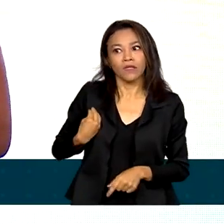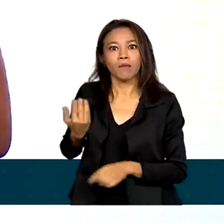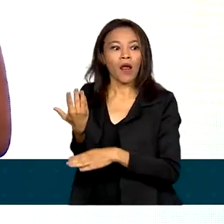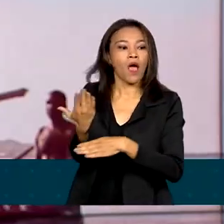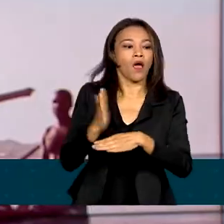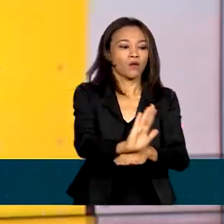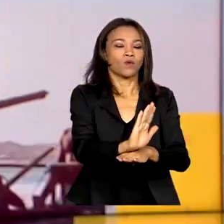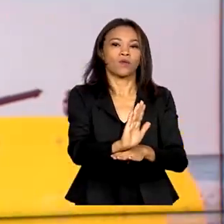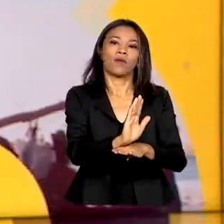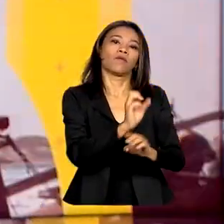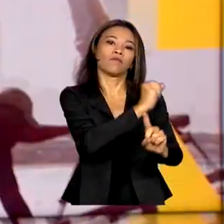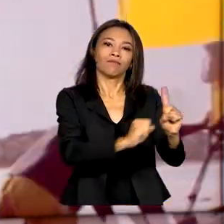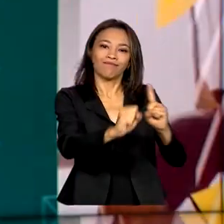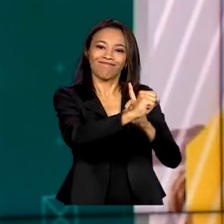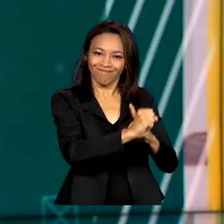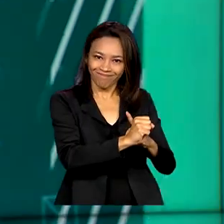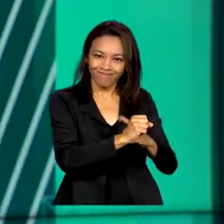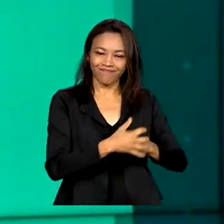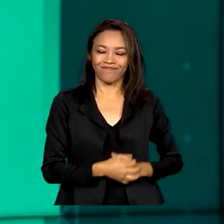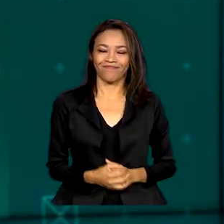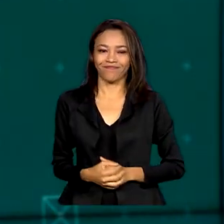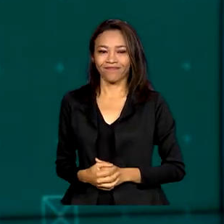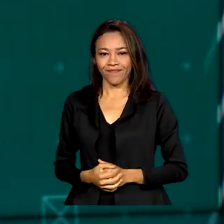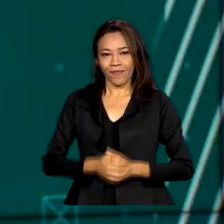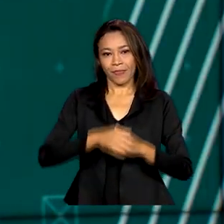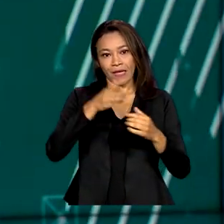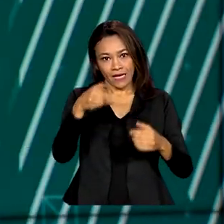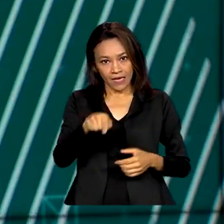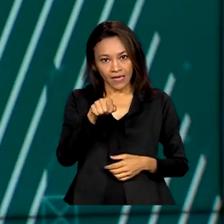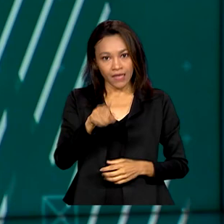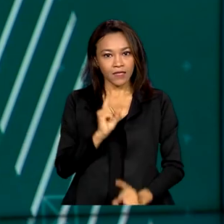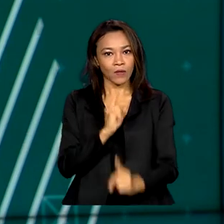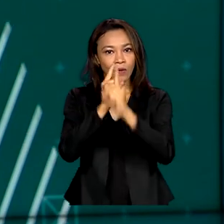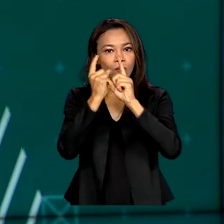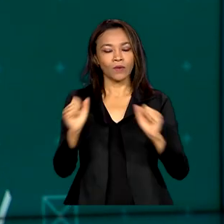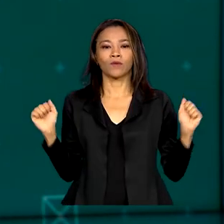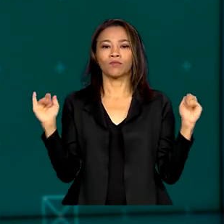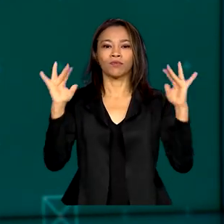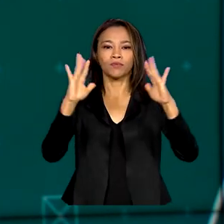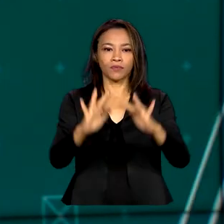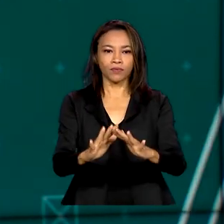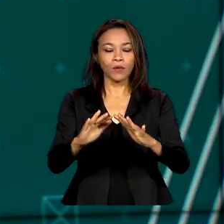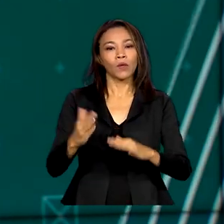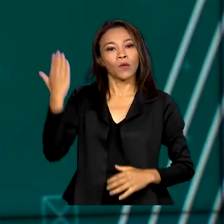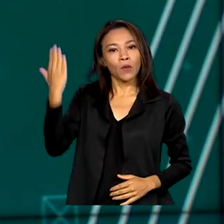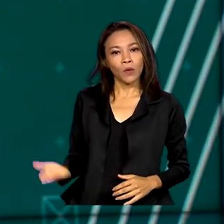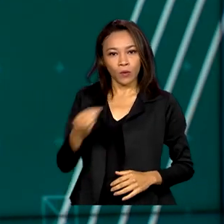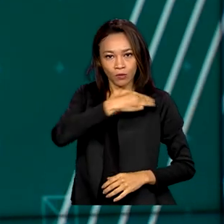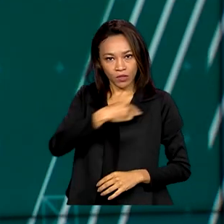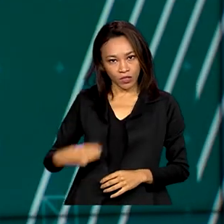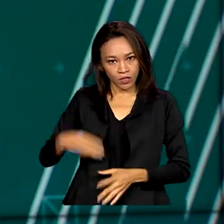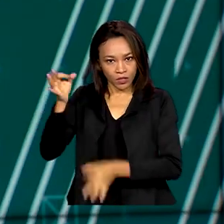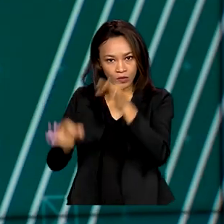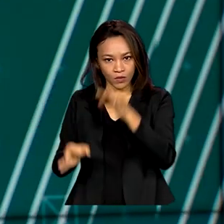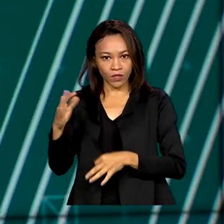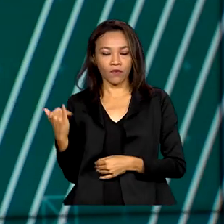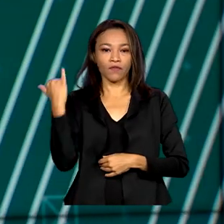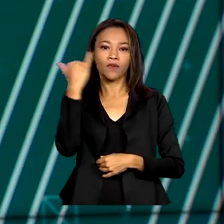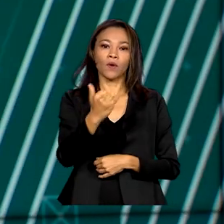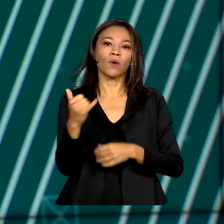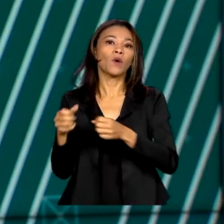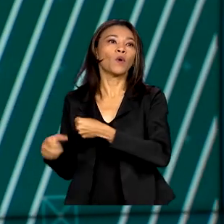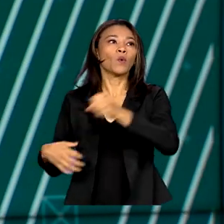população. E durante a cerimônia, o ministro da Justiça e Segurança Pública falou sobre o envio de forças